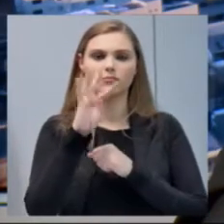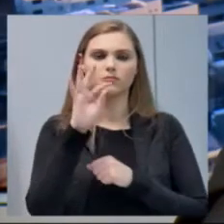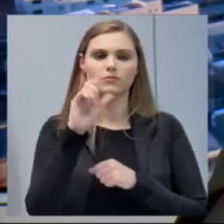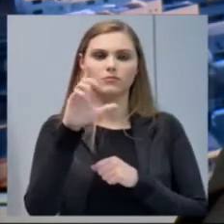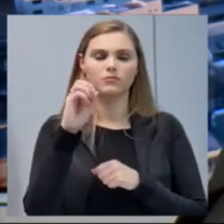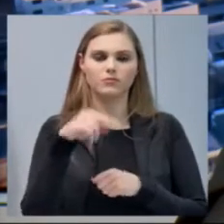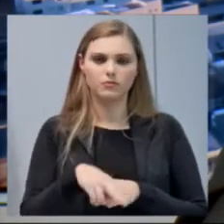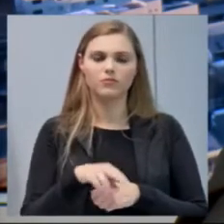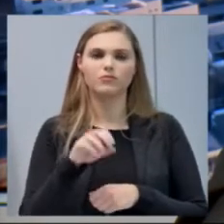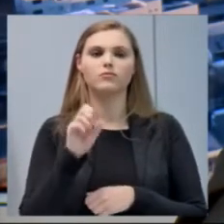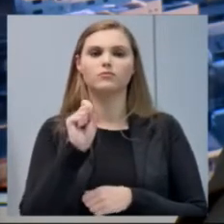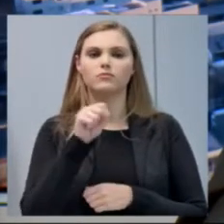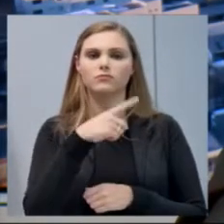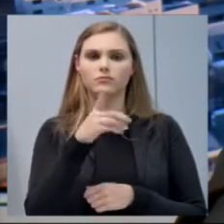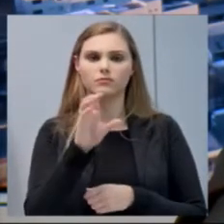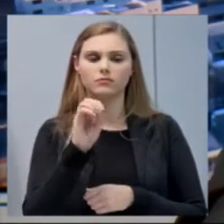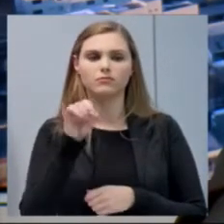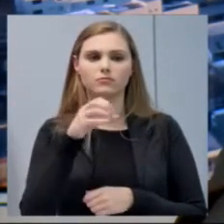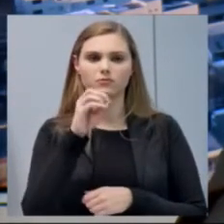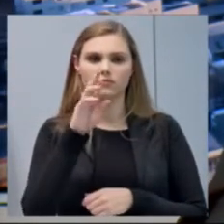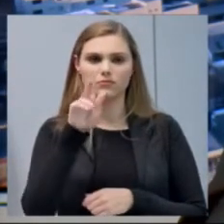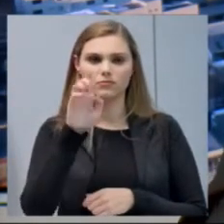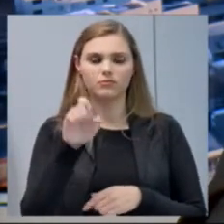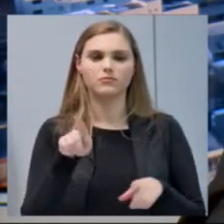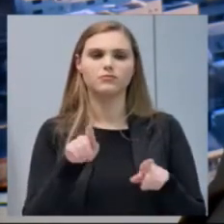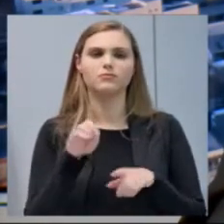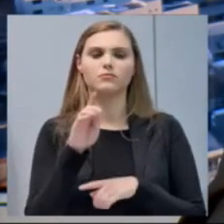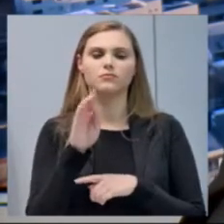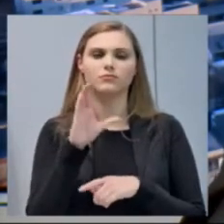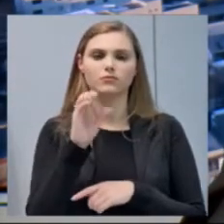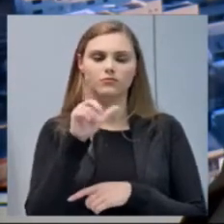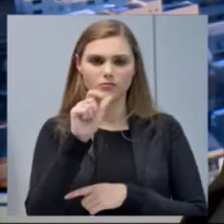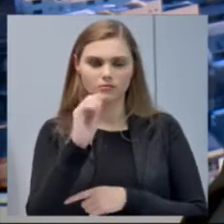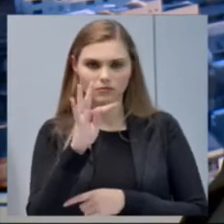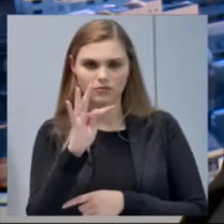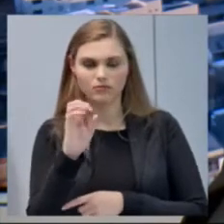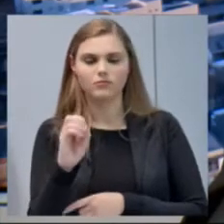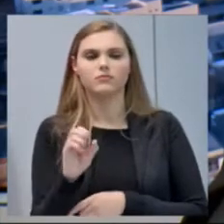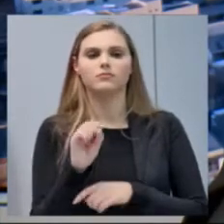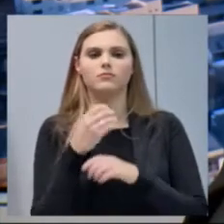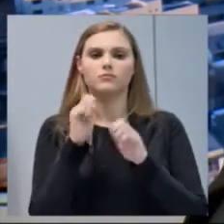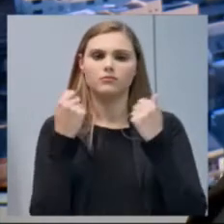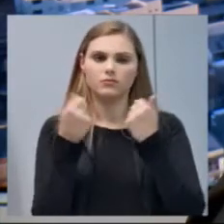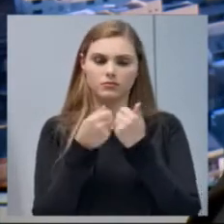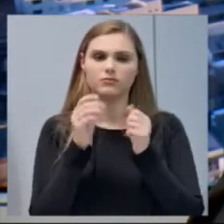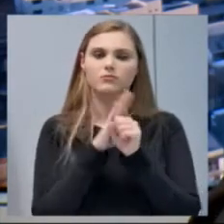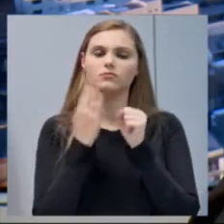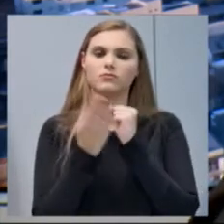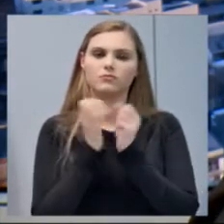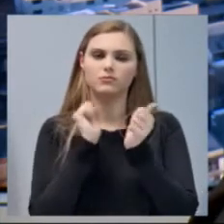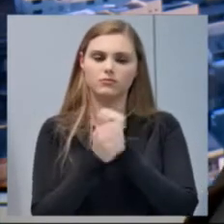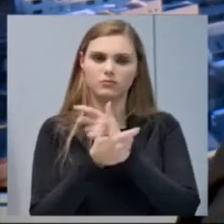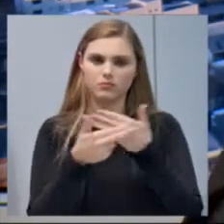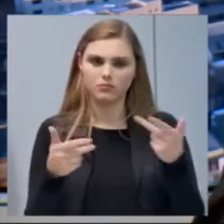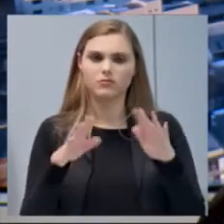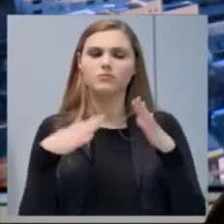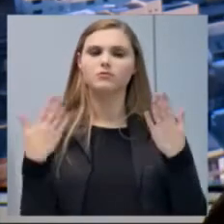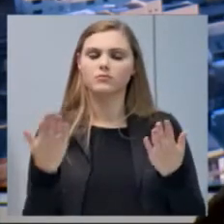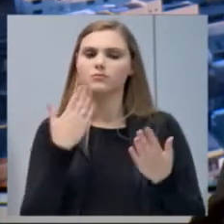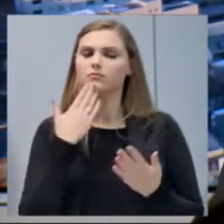Lourdes, Vila União e parte do Colato, Associação de Moradores do bairro dos esportes também, quando da solicitação